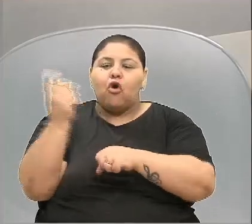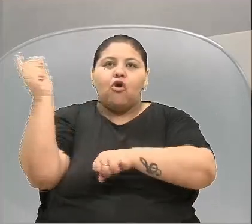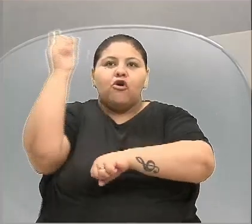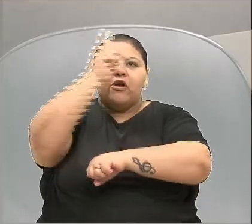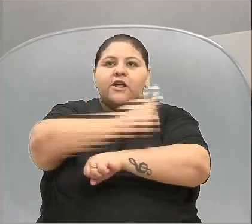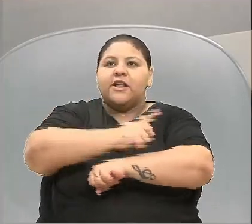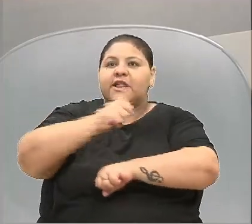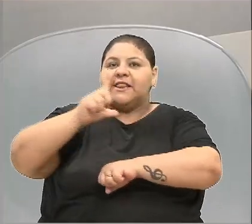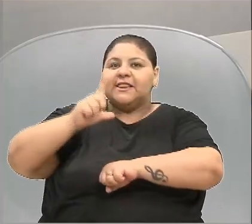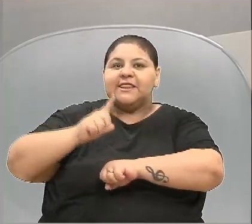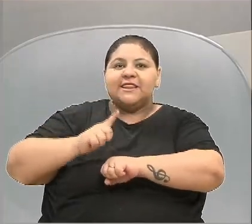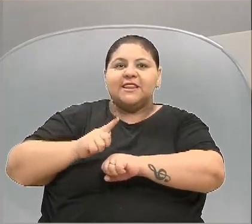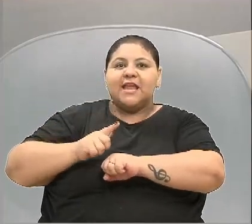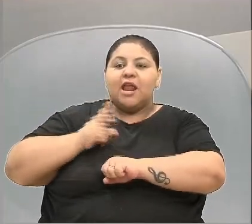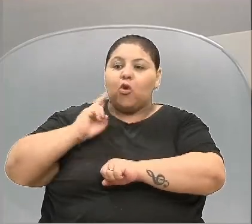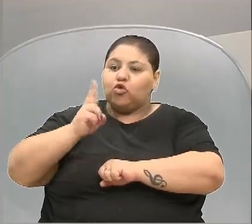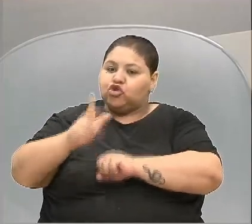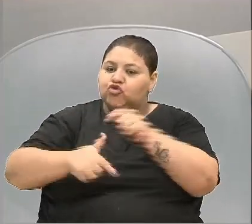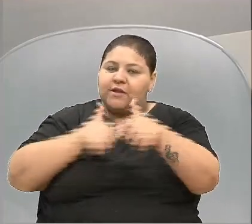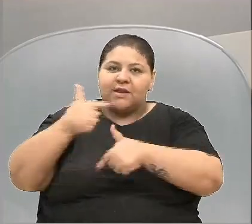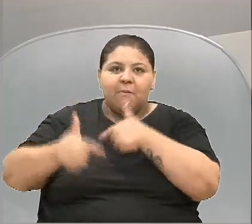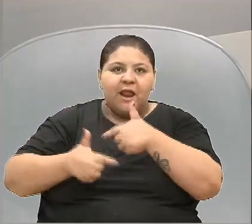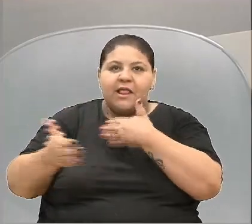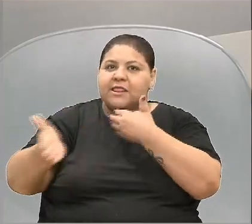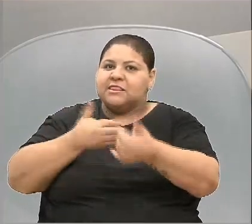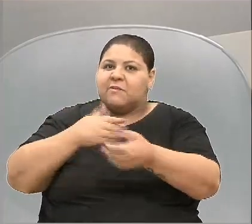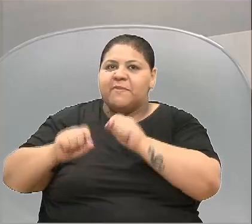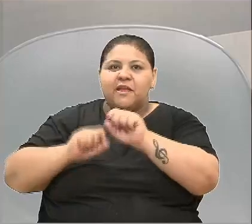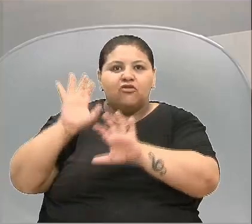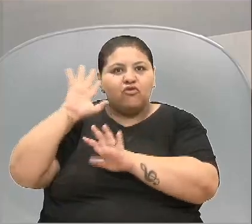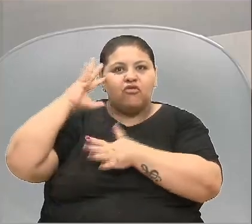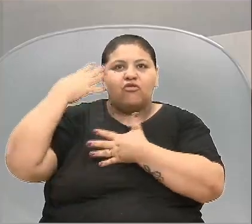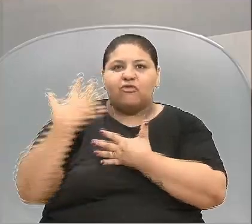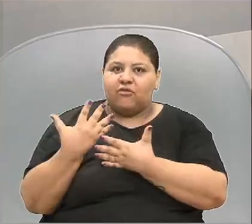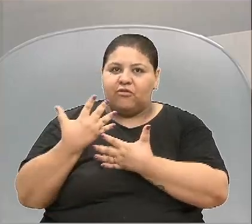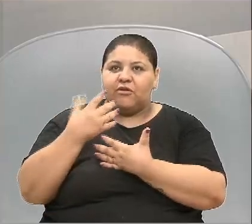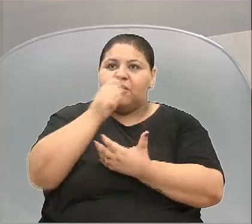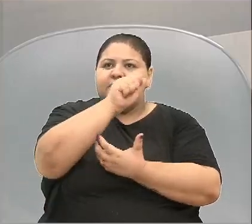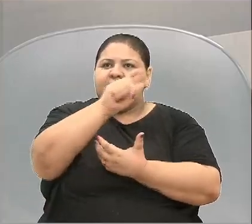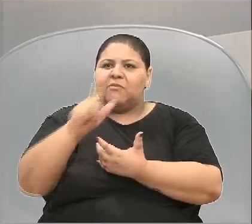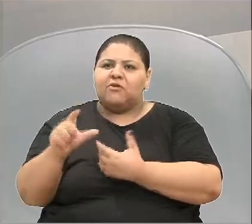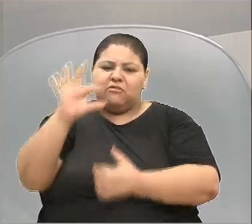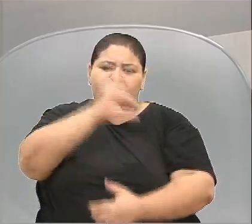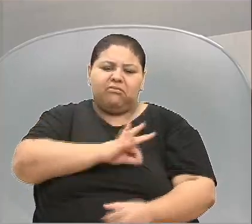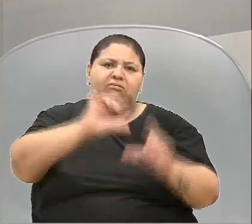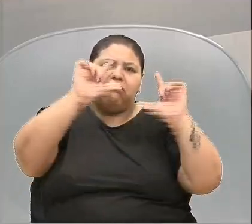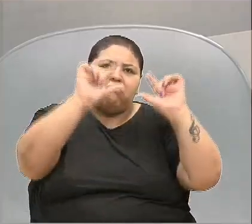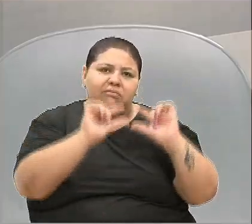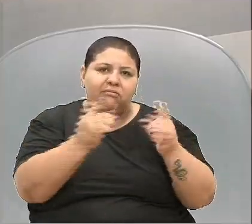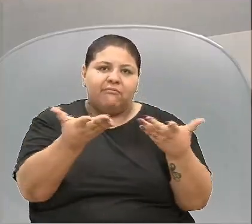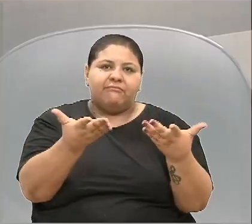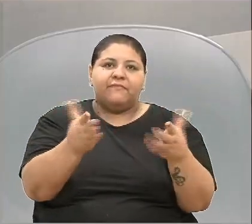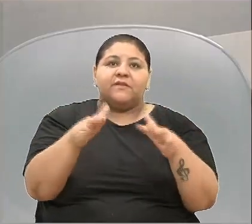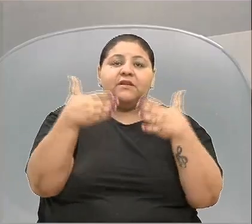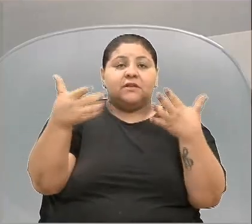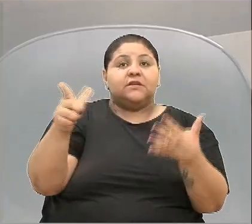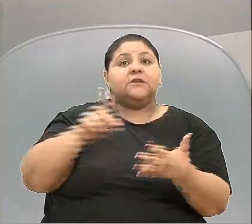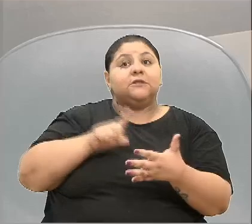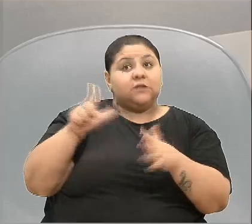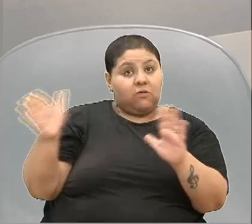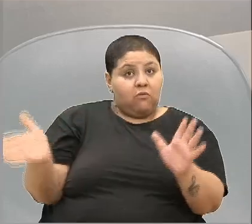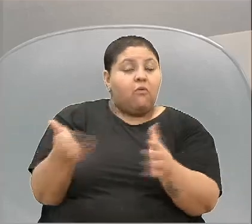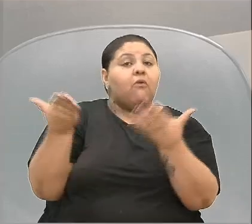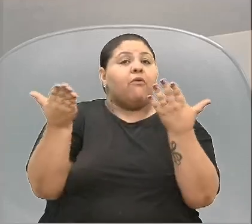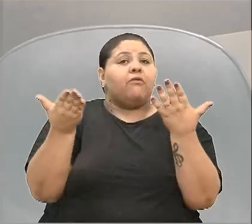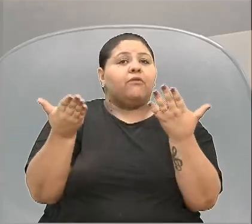não tem chuva, nada, não é isso não. Quando se aposenta a mulher, um mês no salário, aquelas que conseguem. Então, houve incentivos,